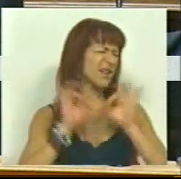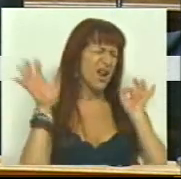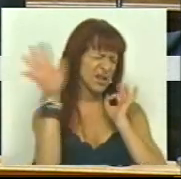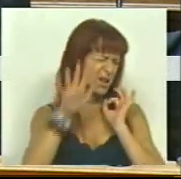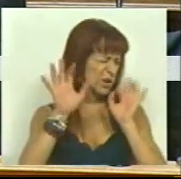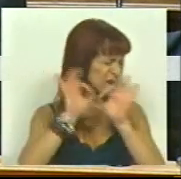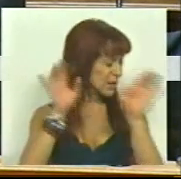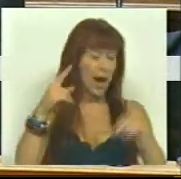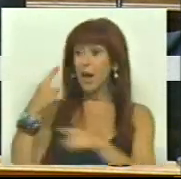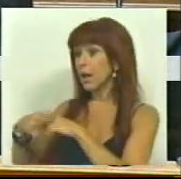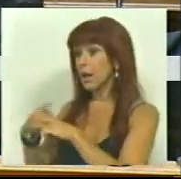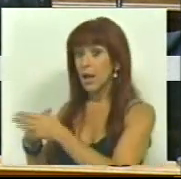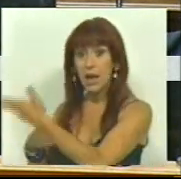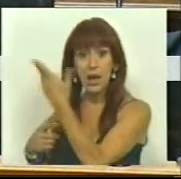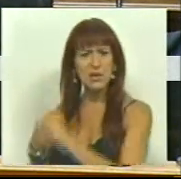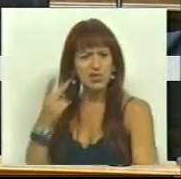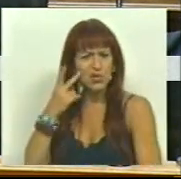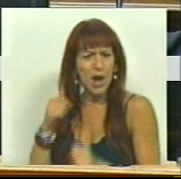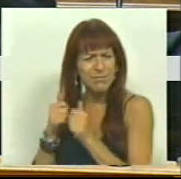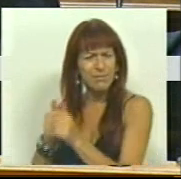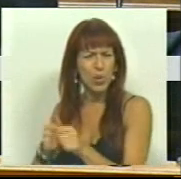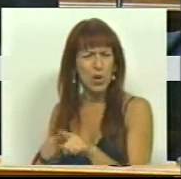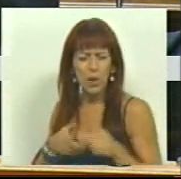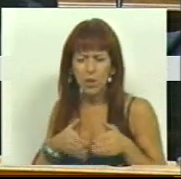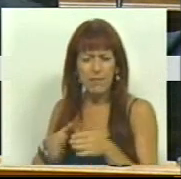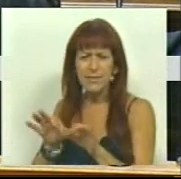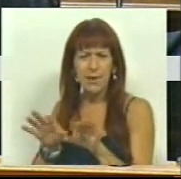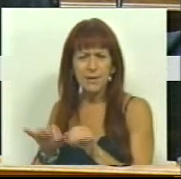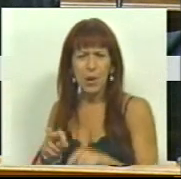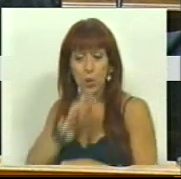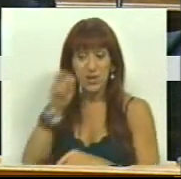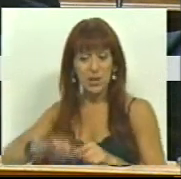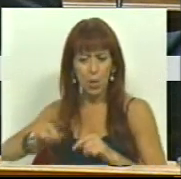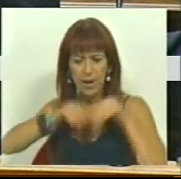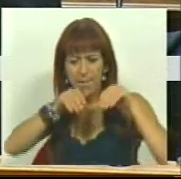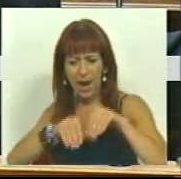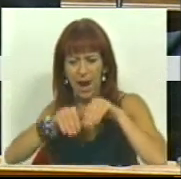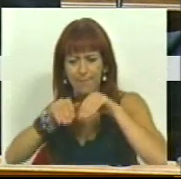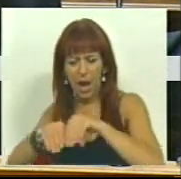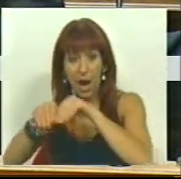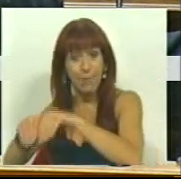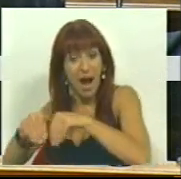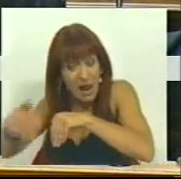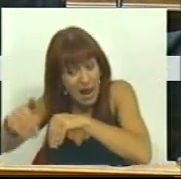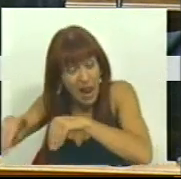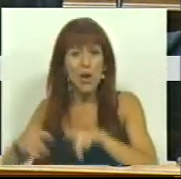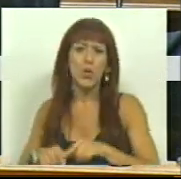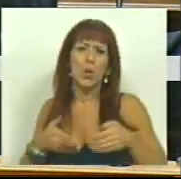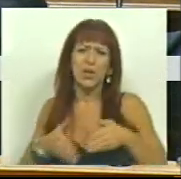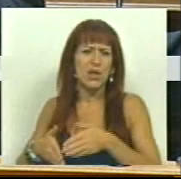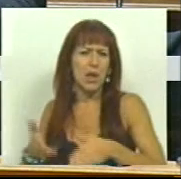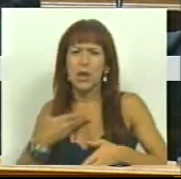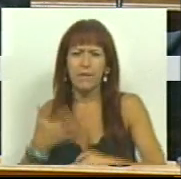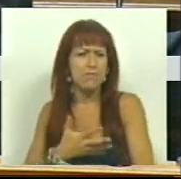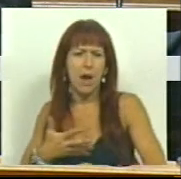situação da Grécia. Já seguimos o mesmo trilho. O terceiro ano de recessão está aí. O trajeto da dívida é cada